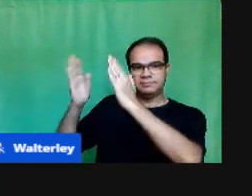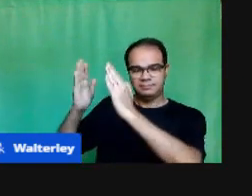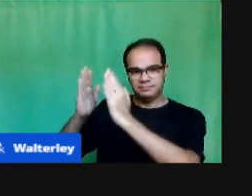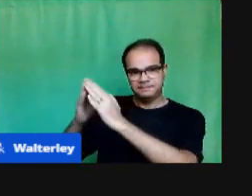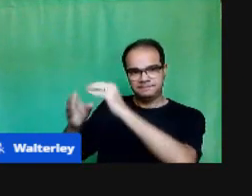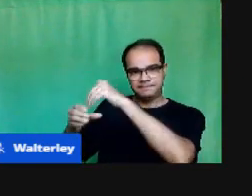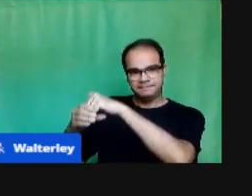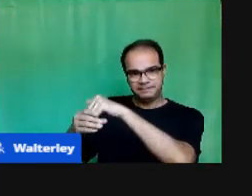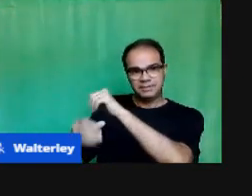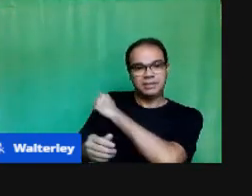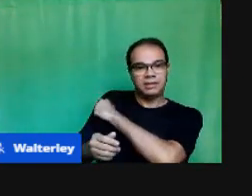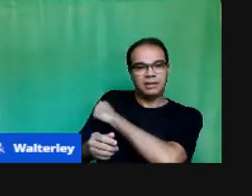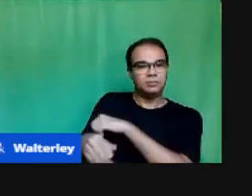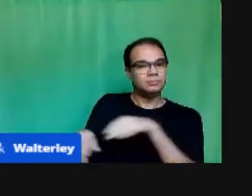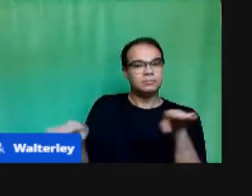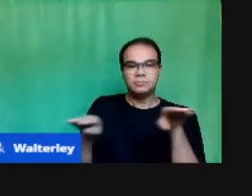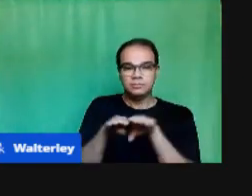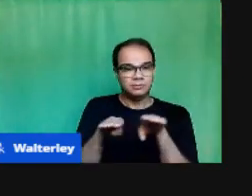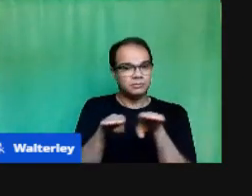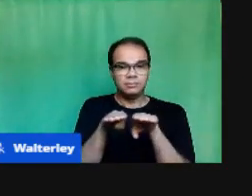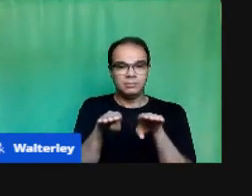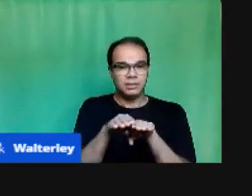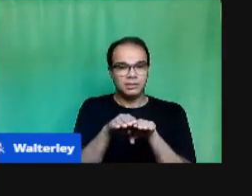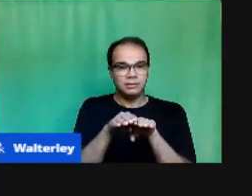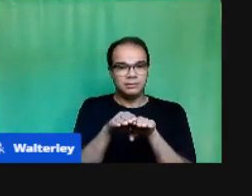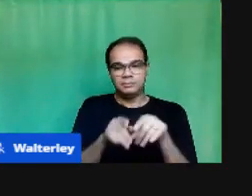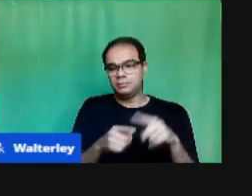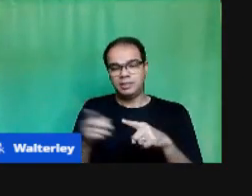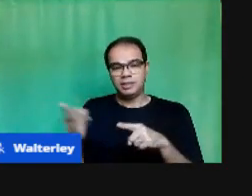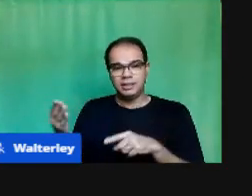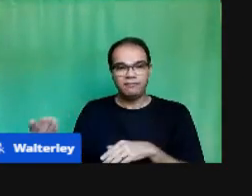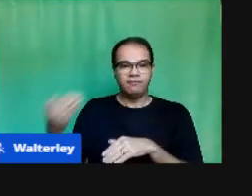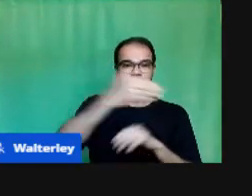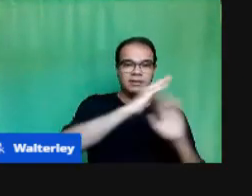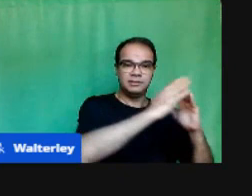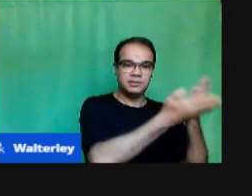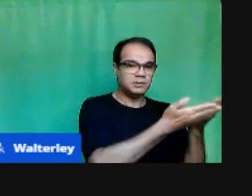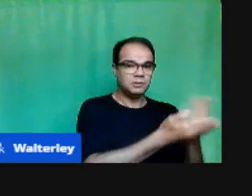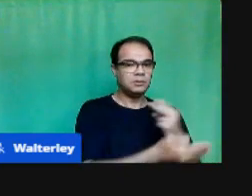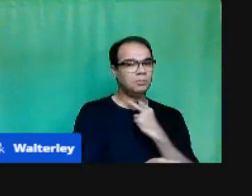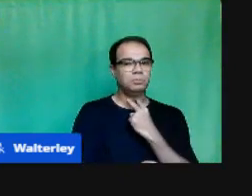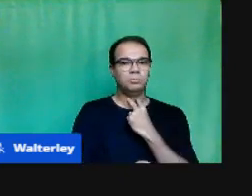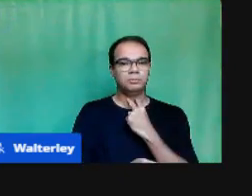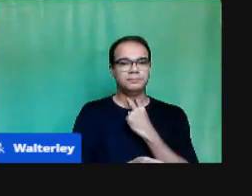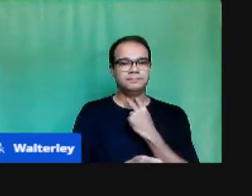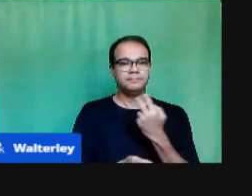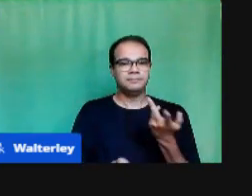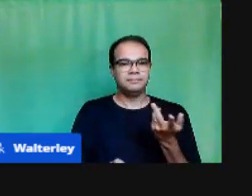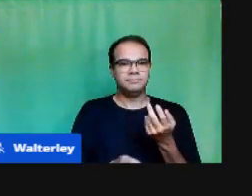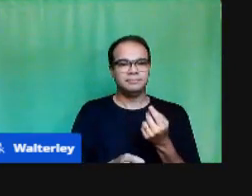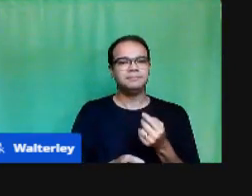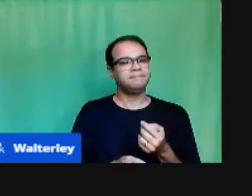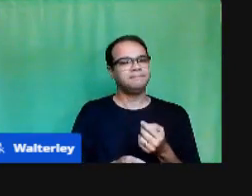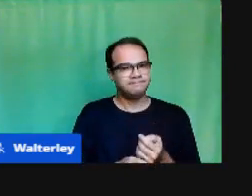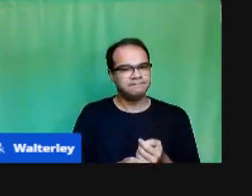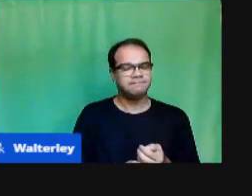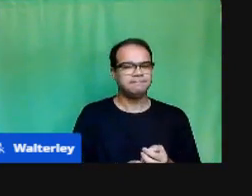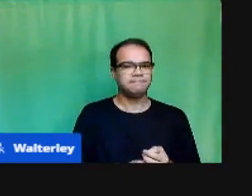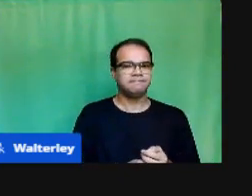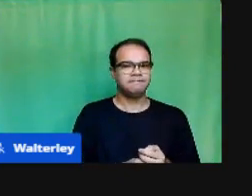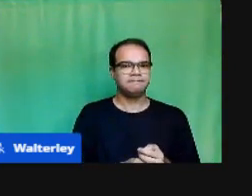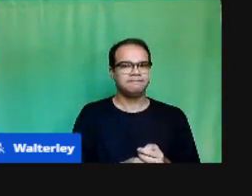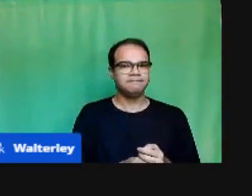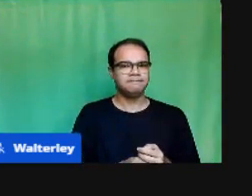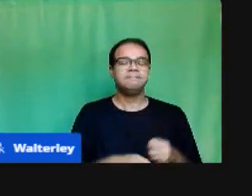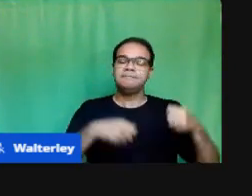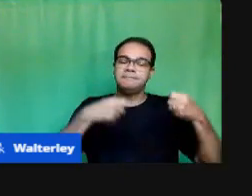Essa suspensão Das aulas presenciais Temos que se atentar atentar a isso E temos